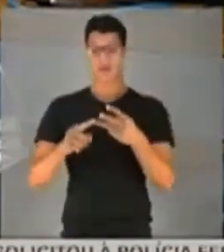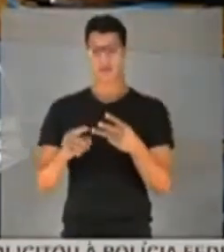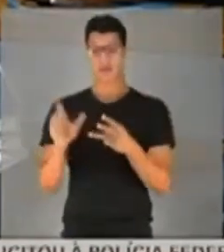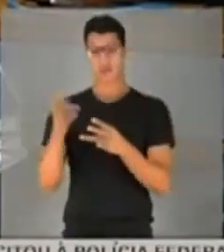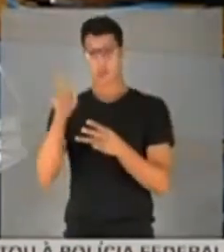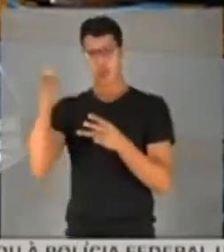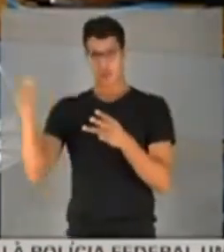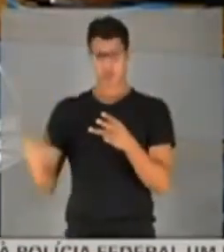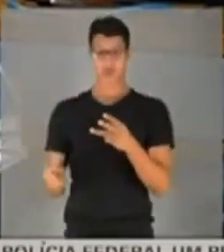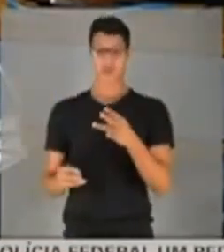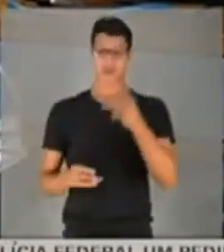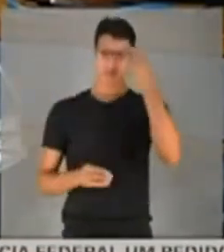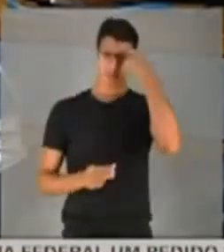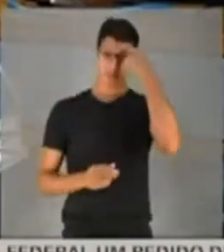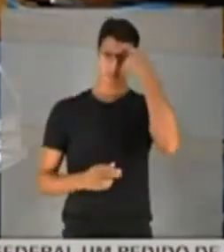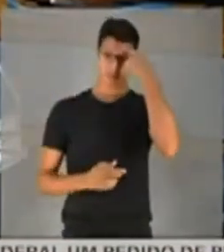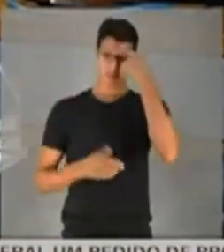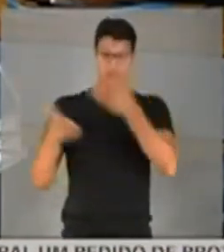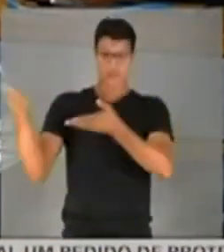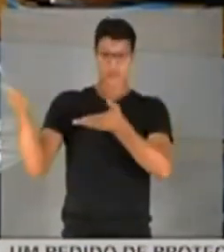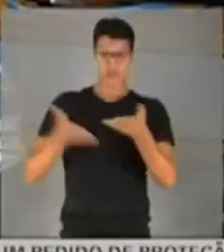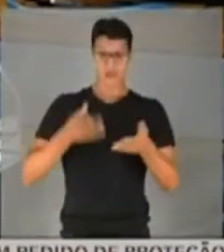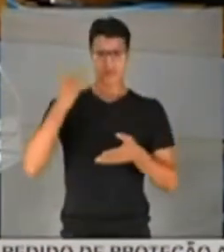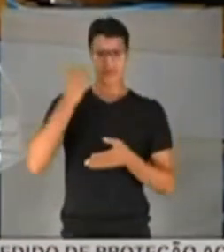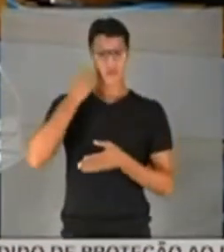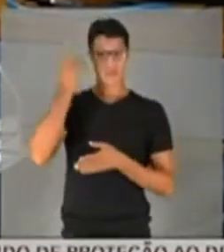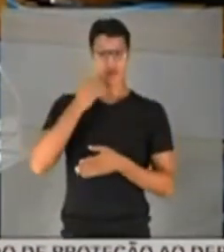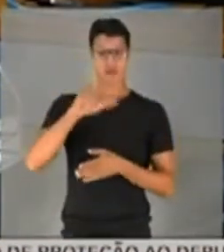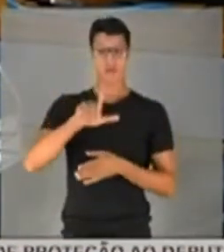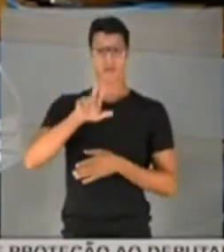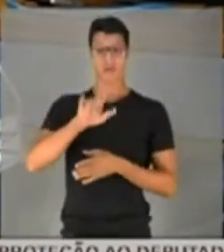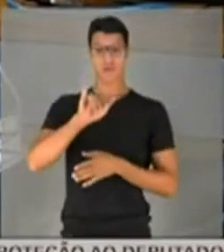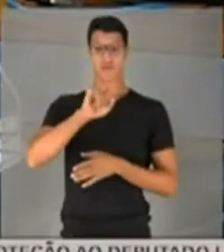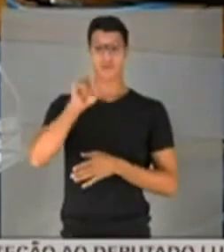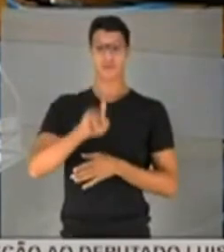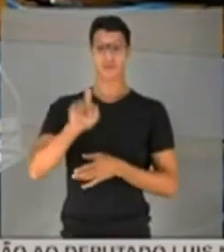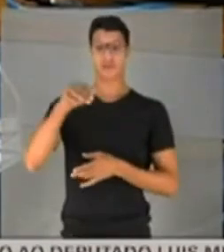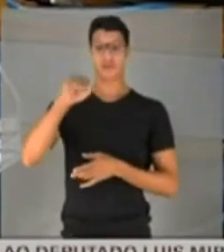outro membro, pensou em convidar o deputado Luiz Miranda do DEM.